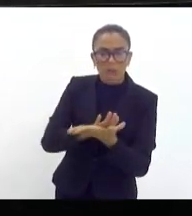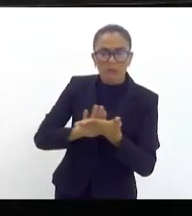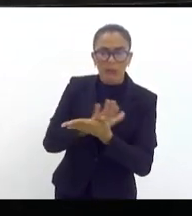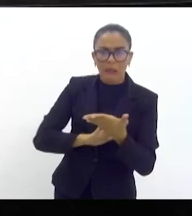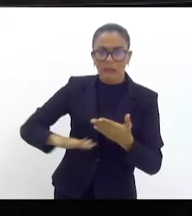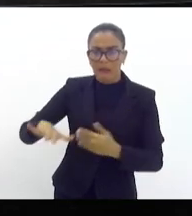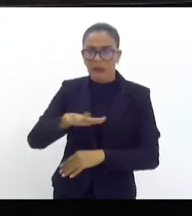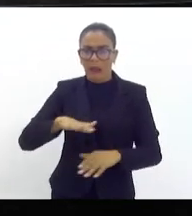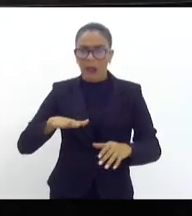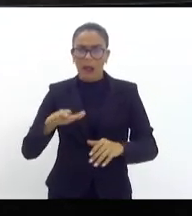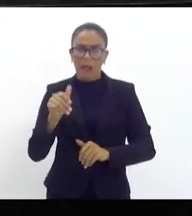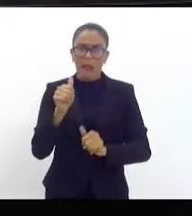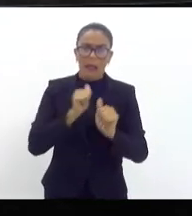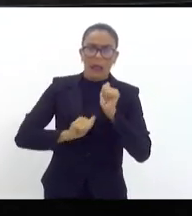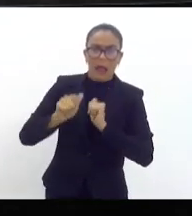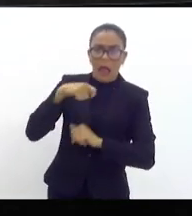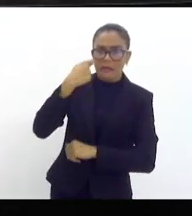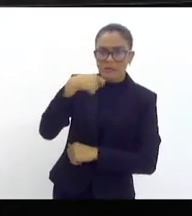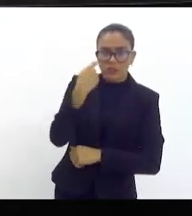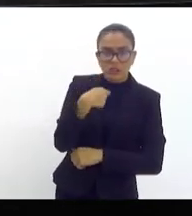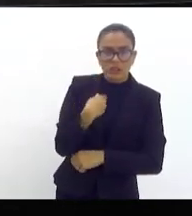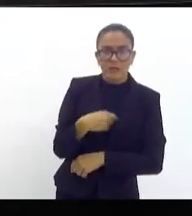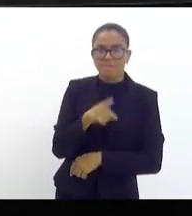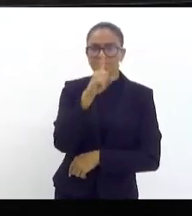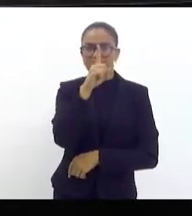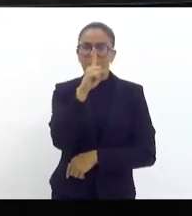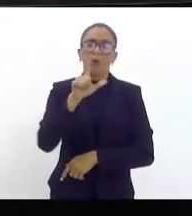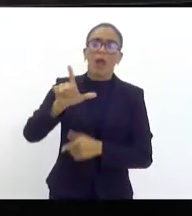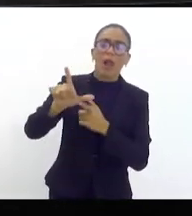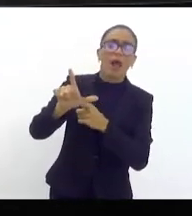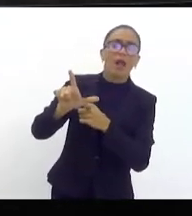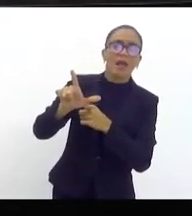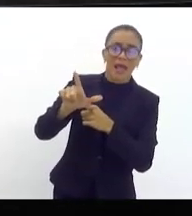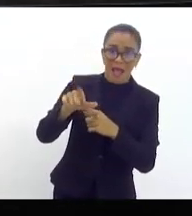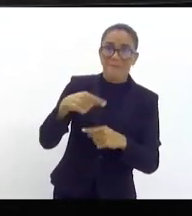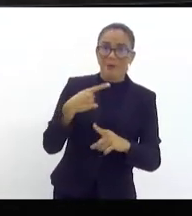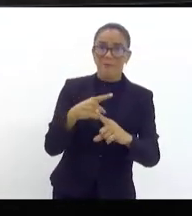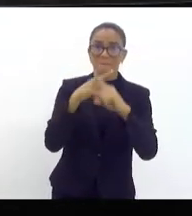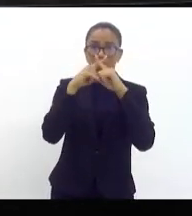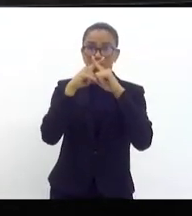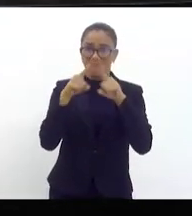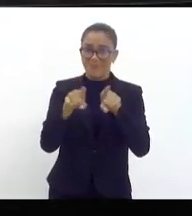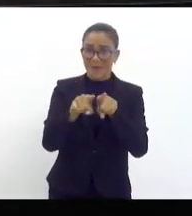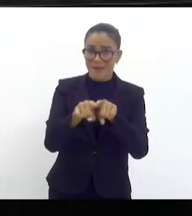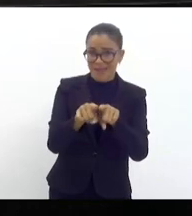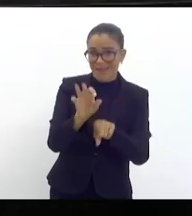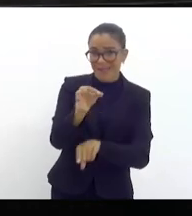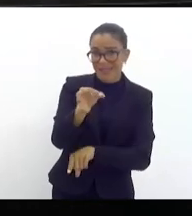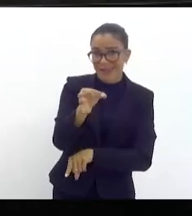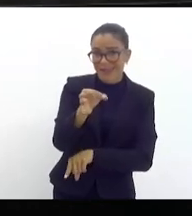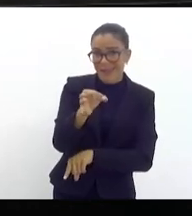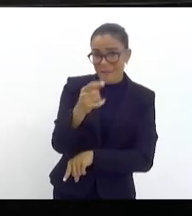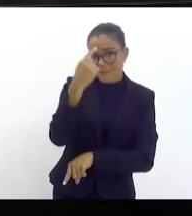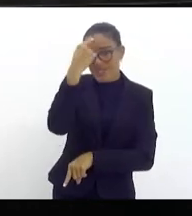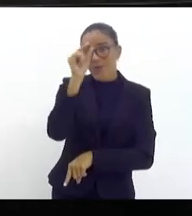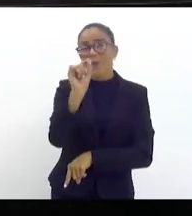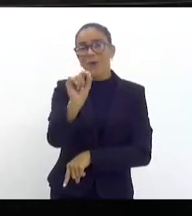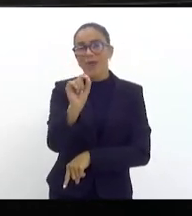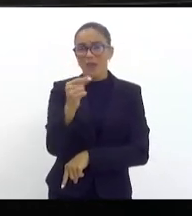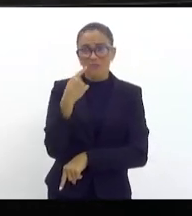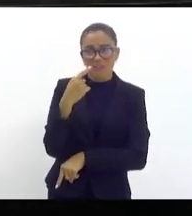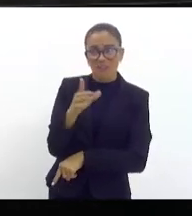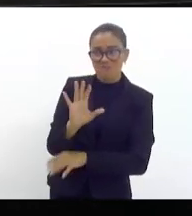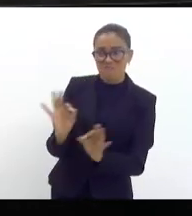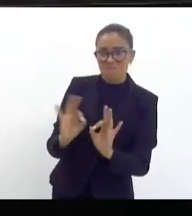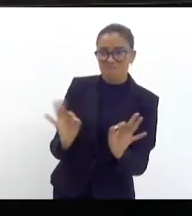artística se cala, os comediantes, ninguém mais fazendo L. Por quê? A censura chegou para vocês também. Vocês acharam que era só para a gente de direita. Não vi ninguém